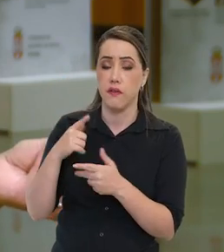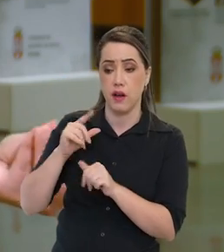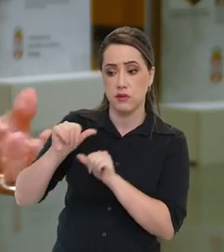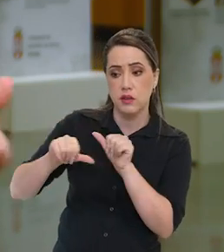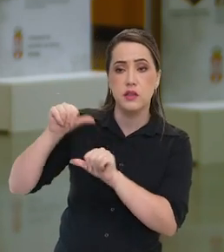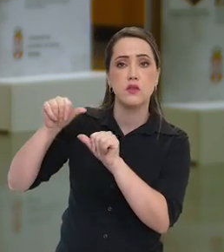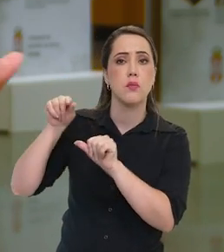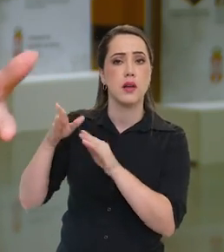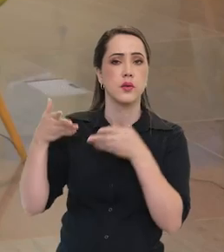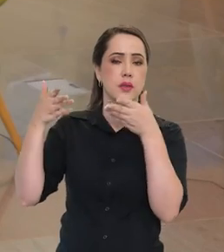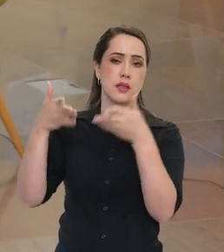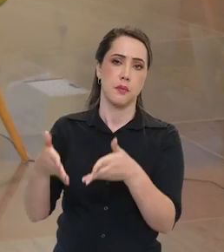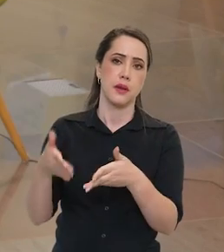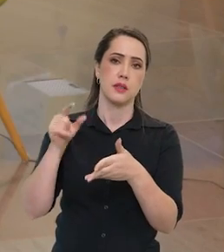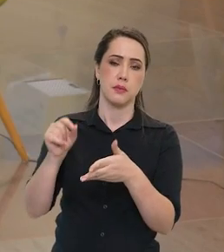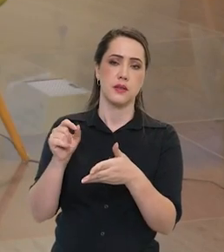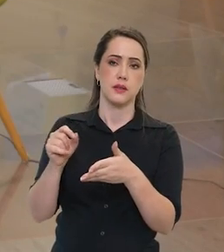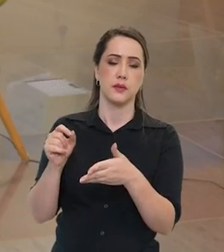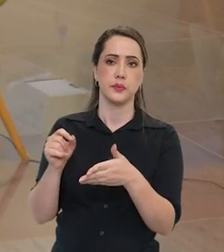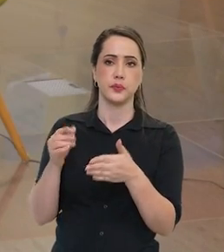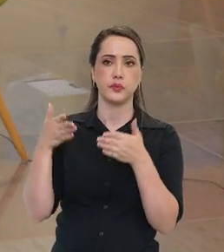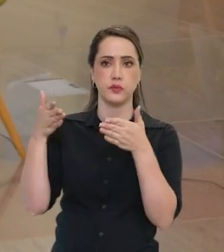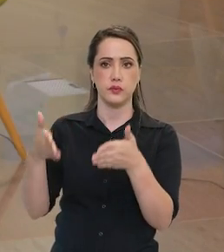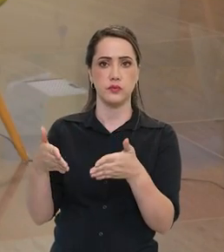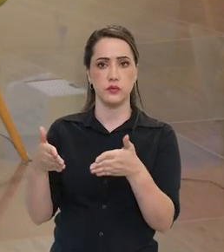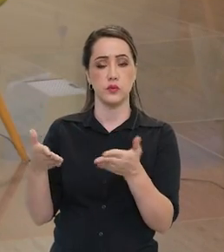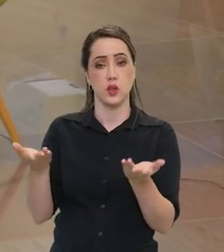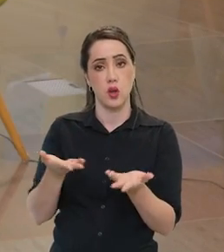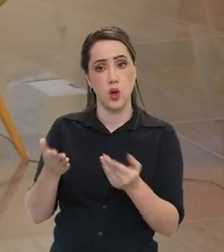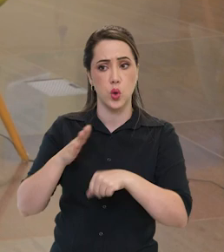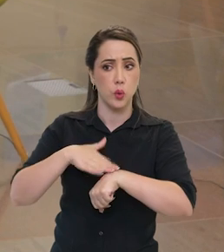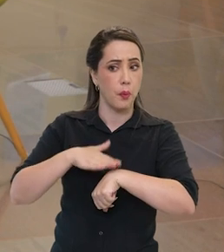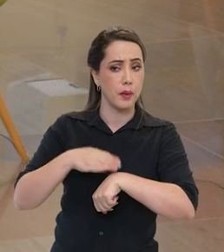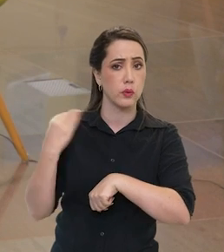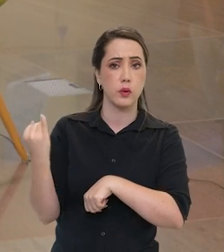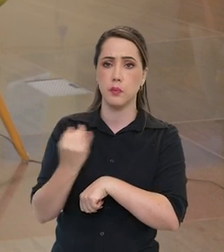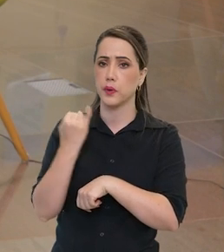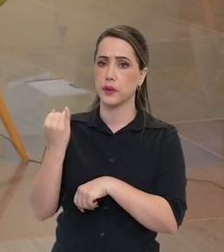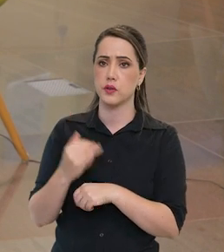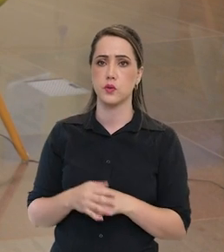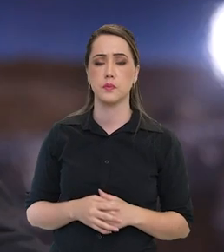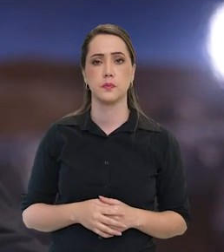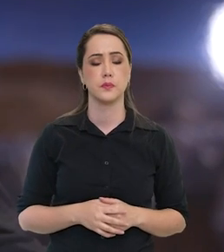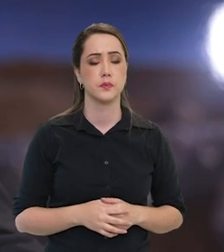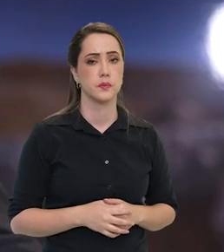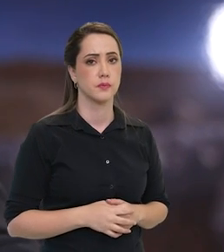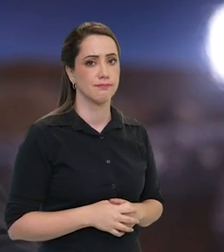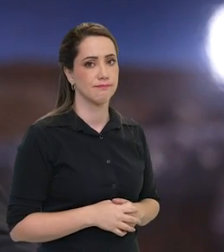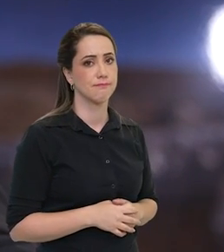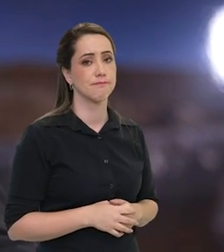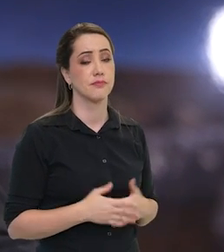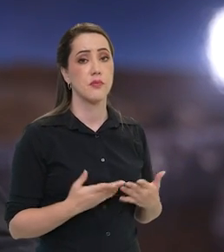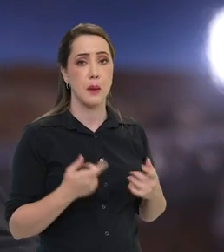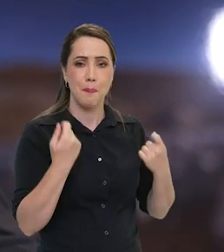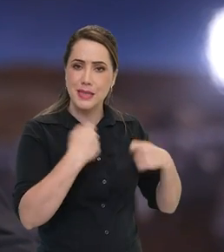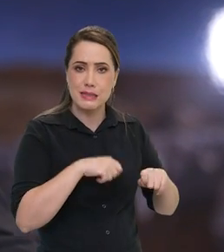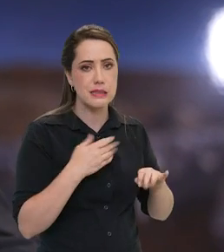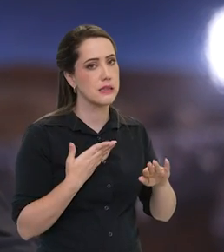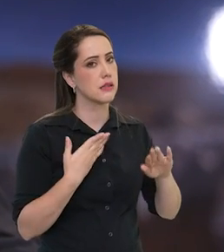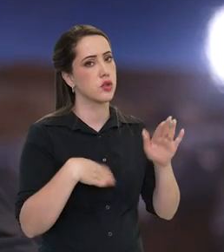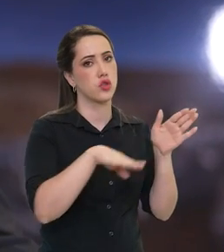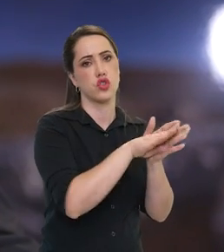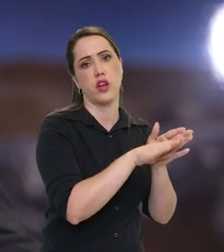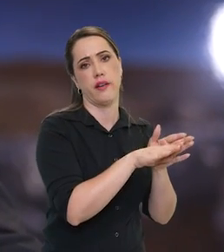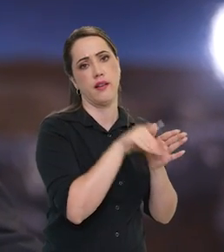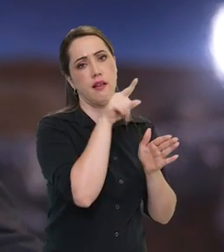enriquecido com essa participação num momento tão importante? É inevitável ir à